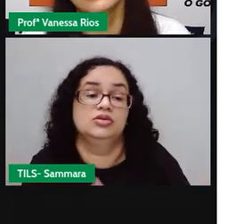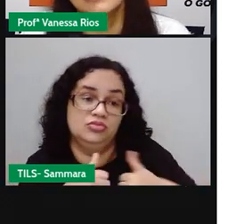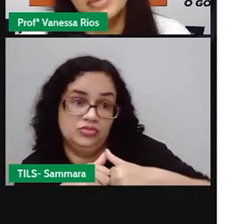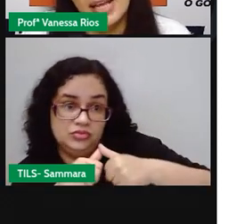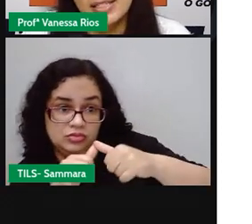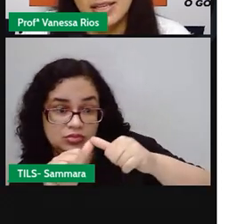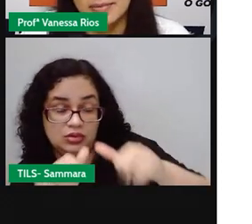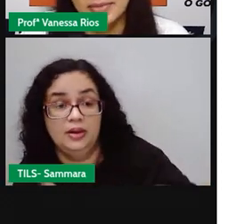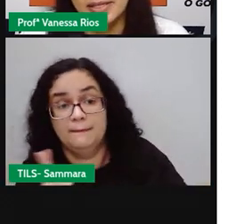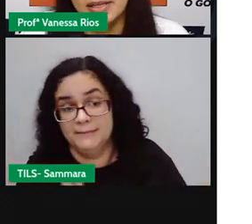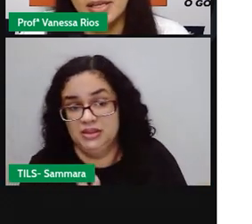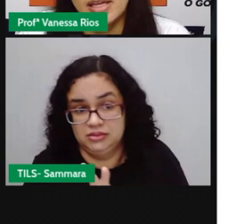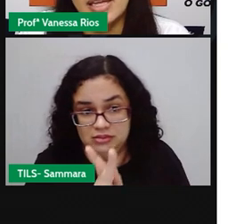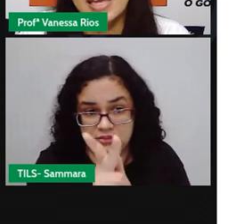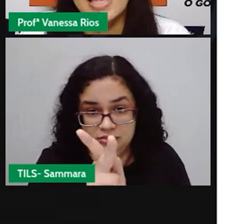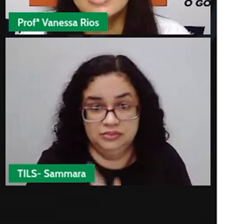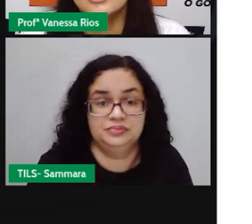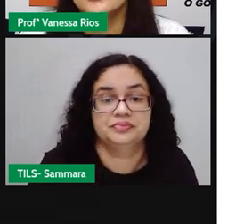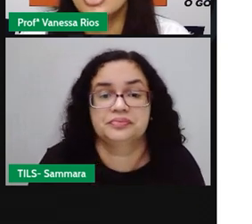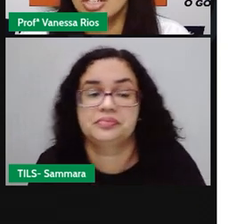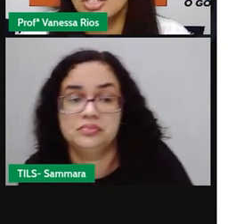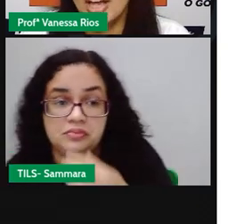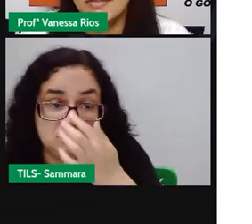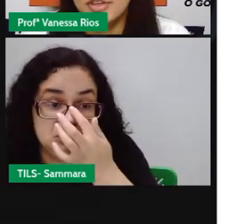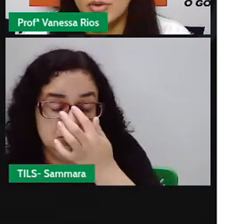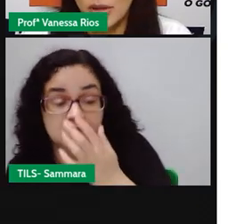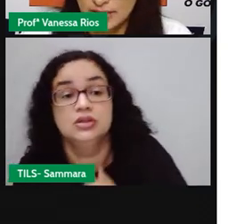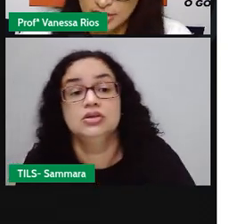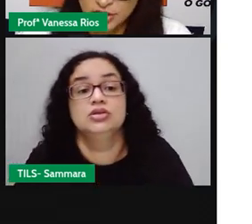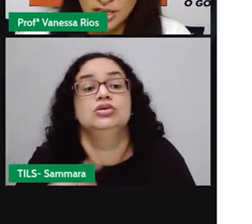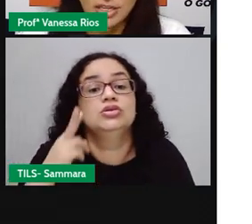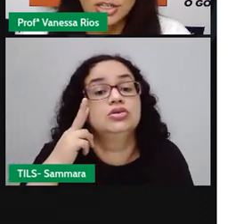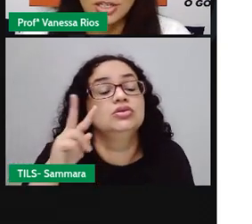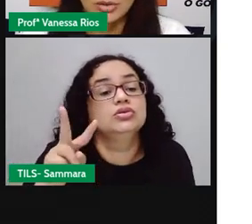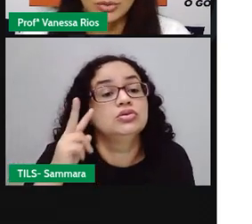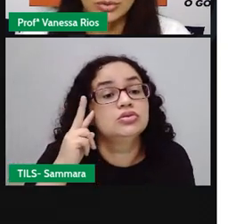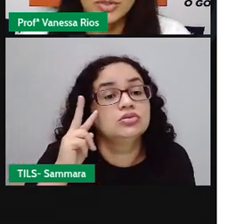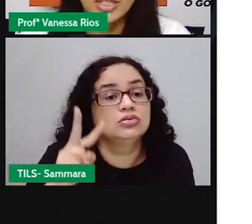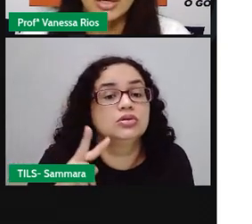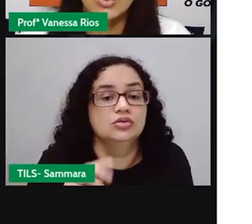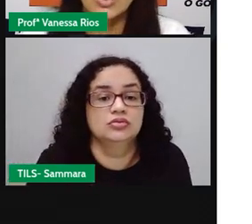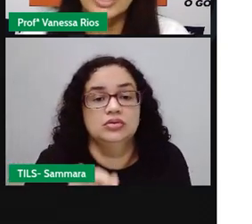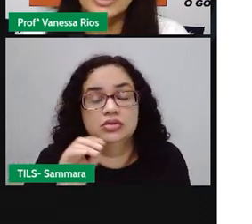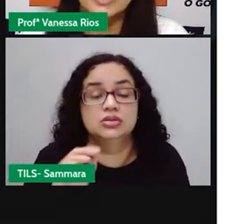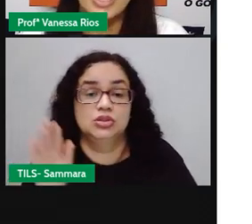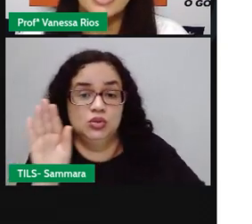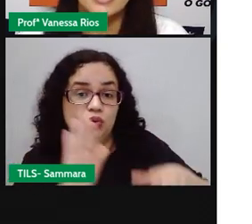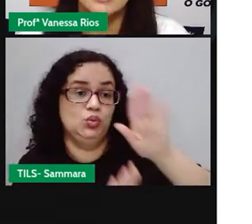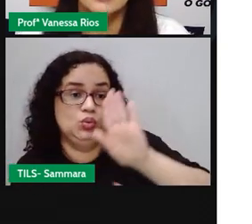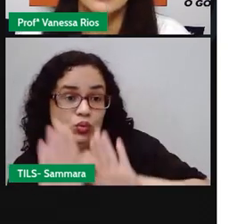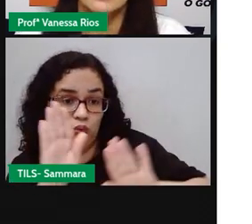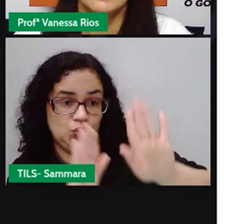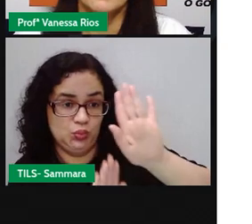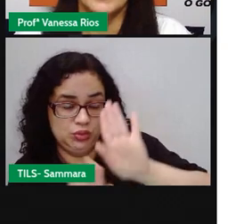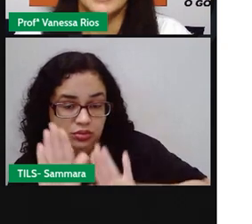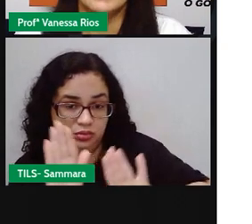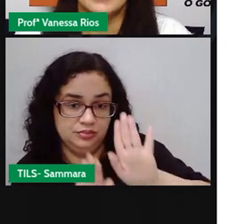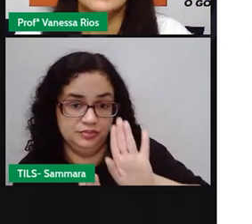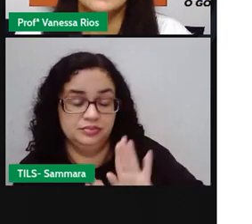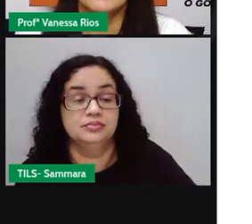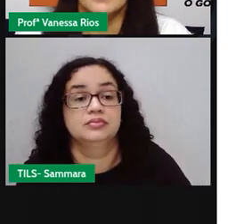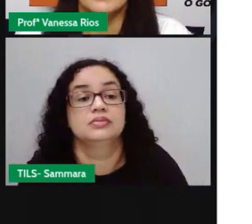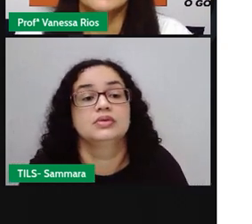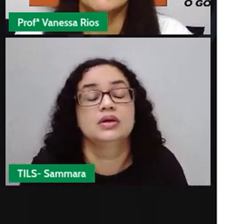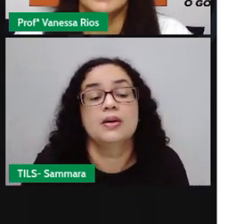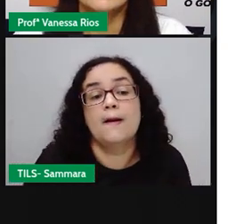aí, ó, pra sempre. E aí existem, a gente já viu, existem institutos que cuidam, né? Pra